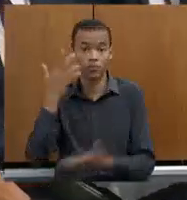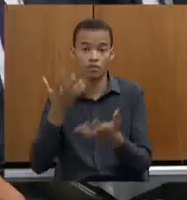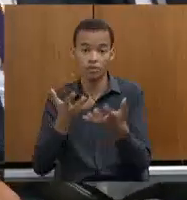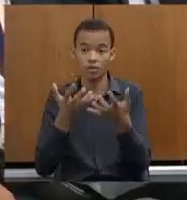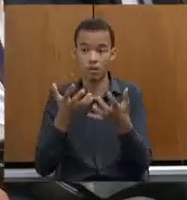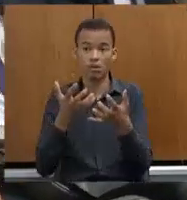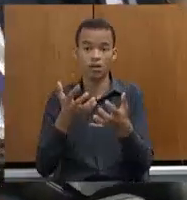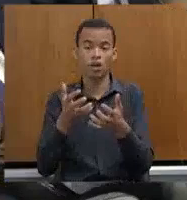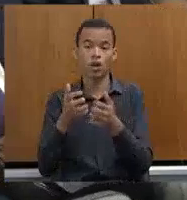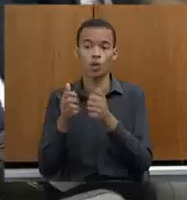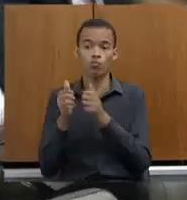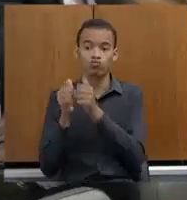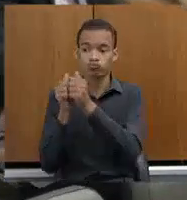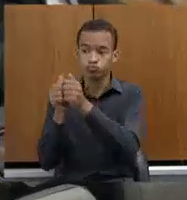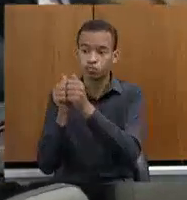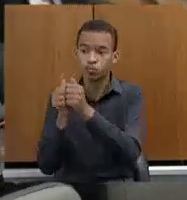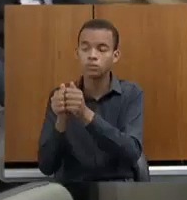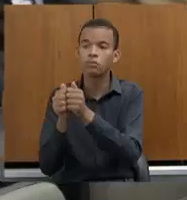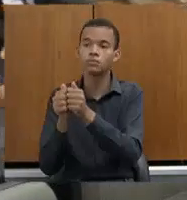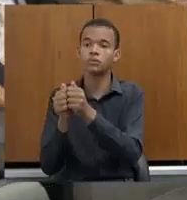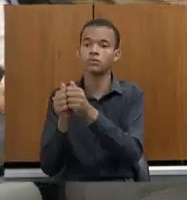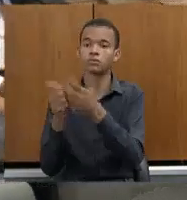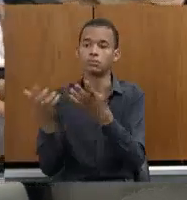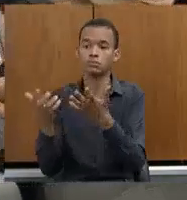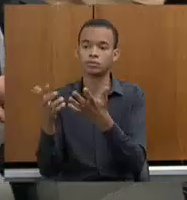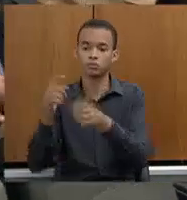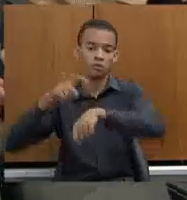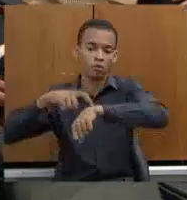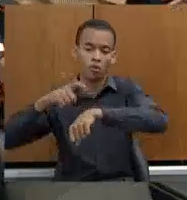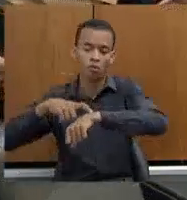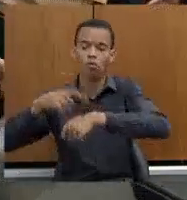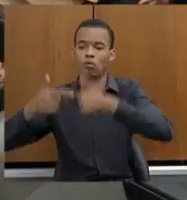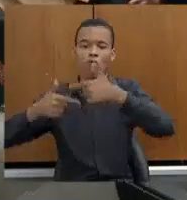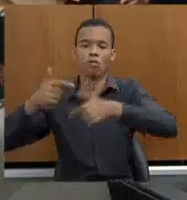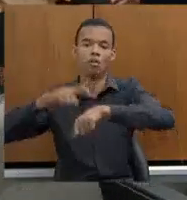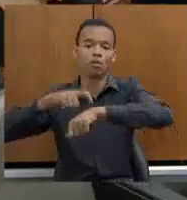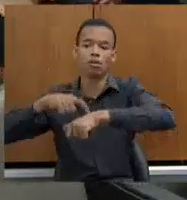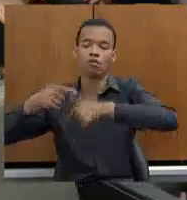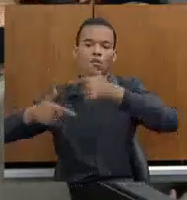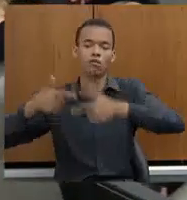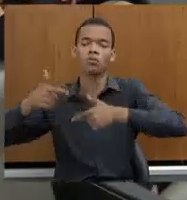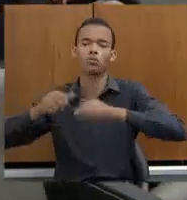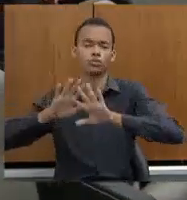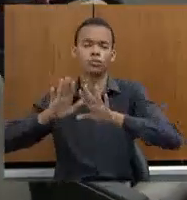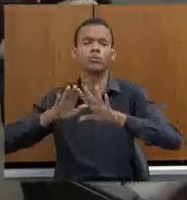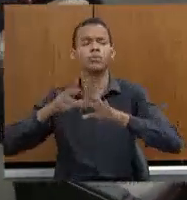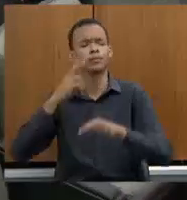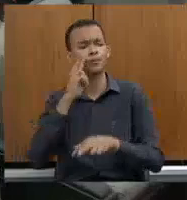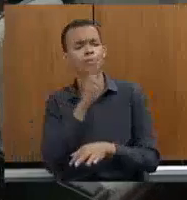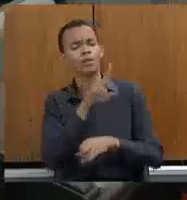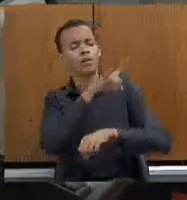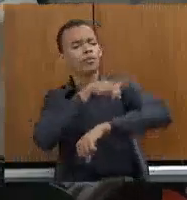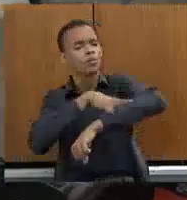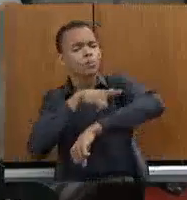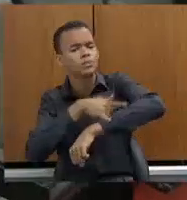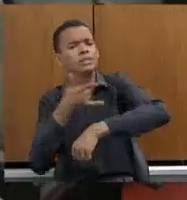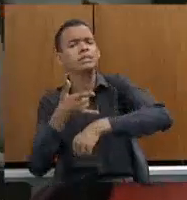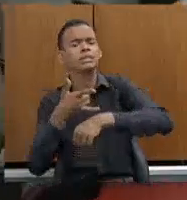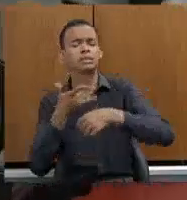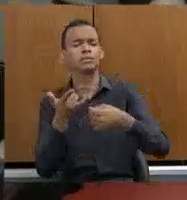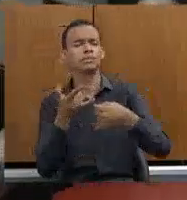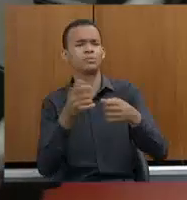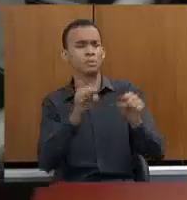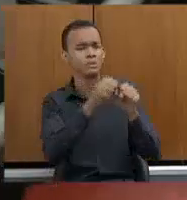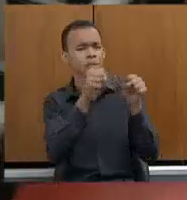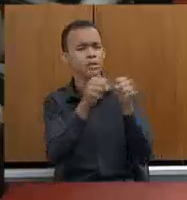tivesse compromisso com a instalação física que ele está. Um banheiro com uma cadeira quebrada, um